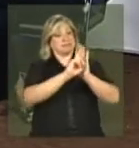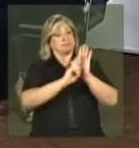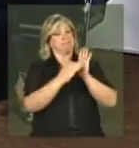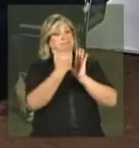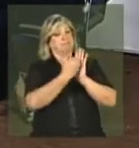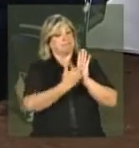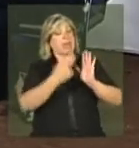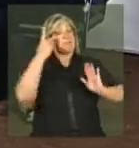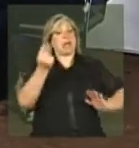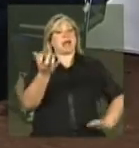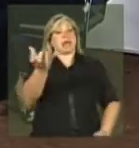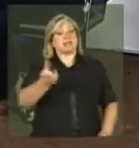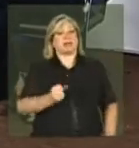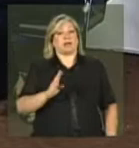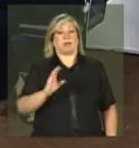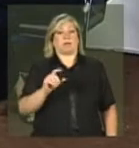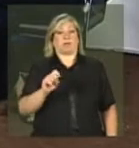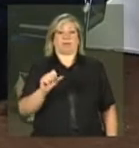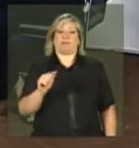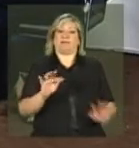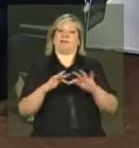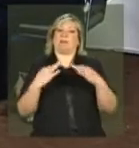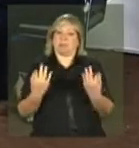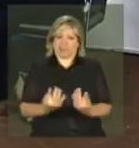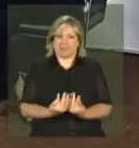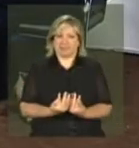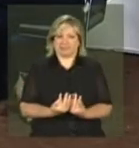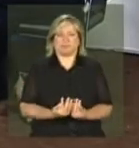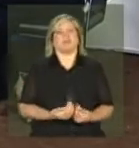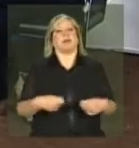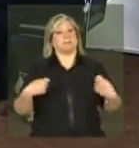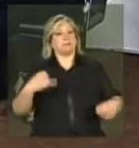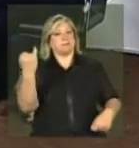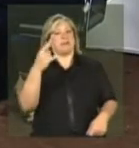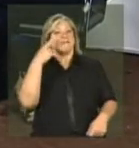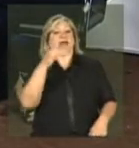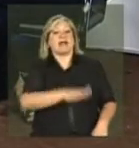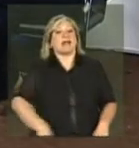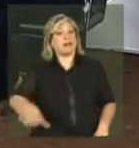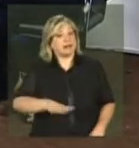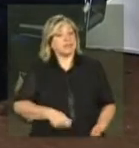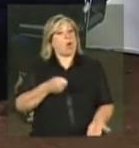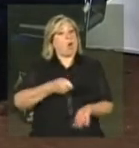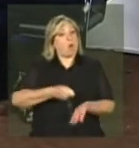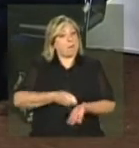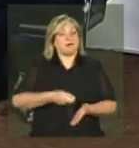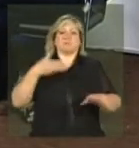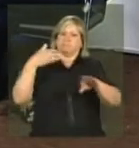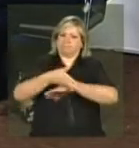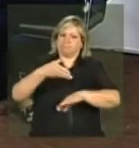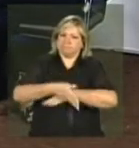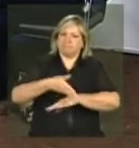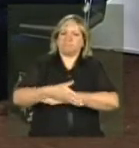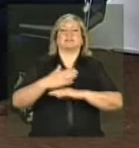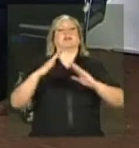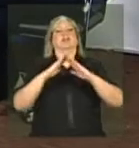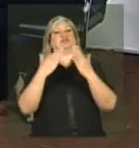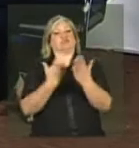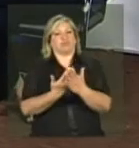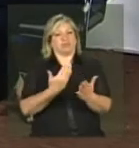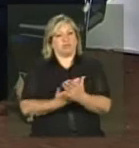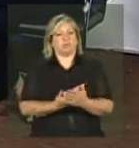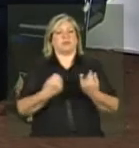geralmente, ele, parceria e diálogo com a área de assistência, registra as informações do sistema, de modo que tenhamos sempre esses resultados